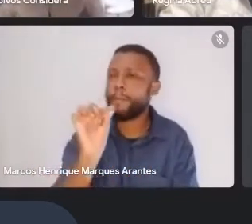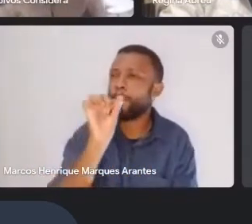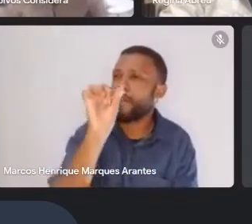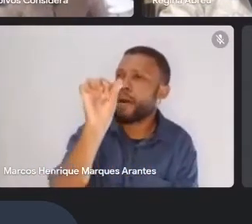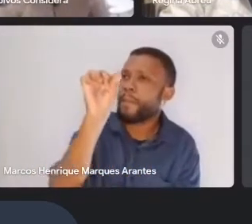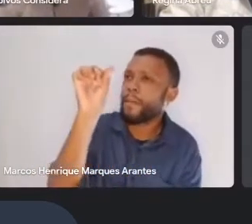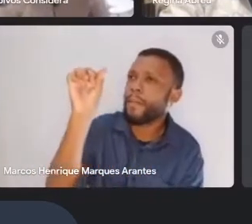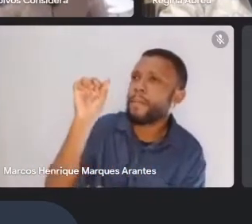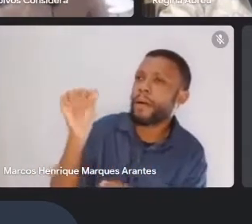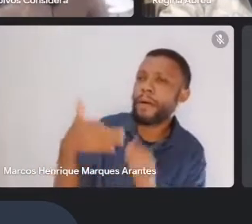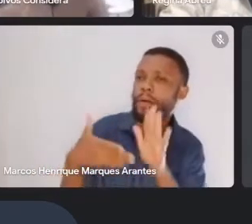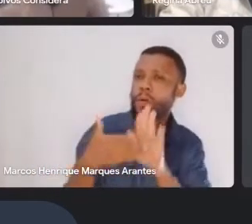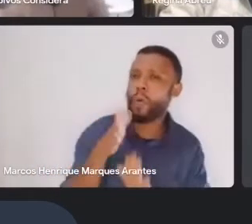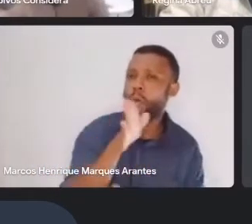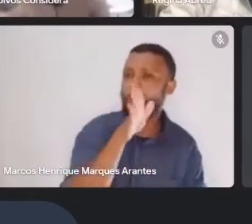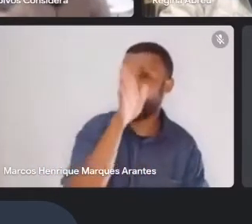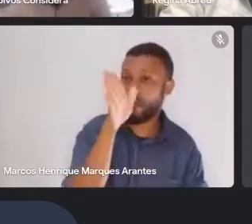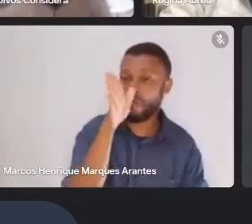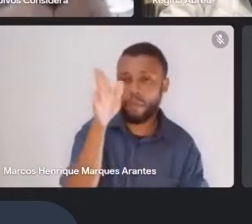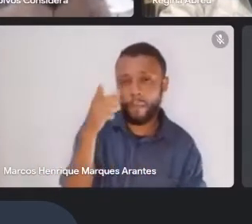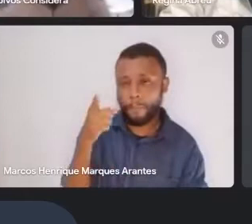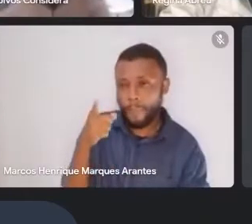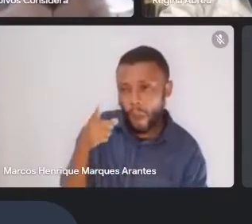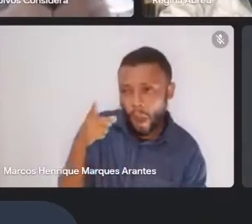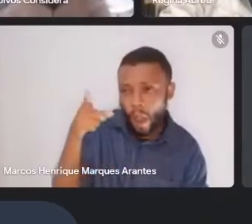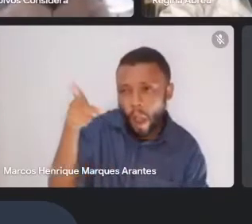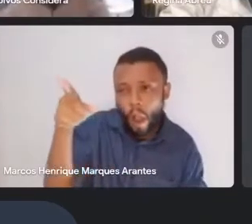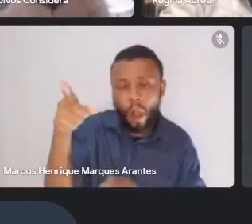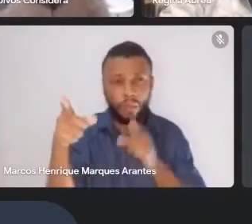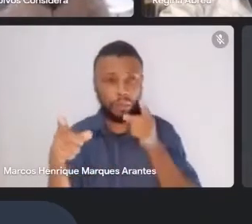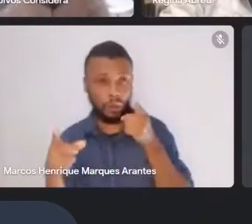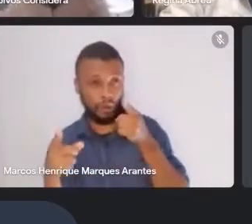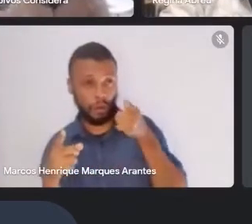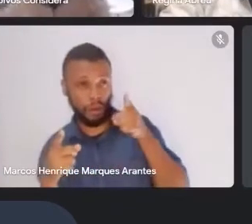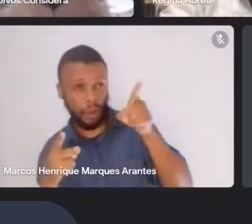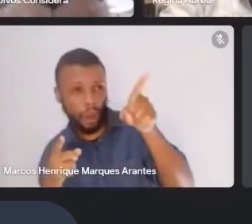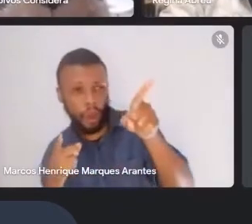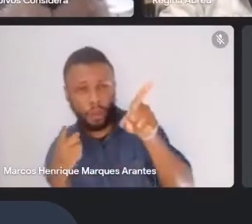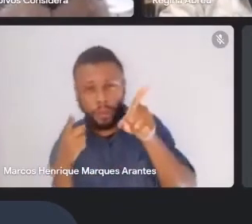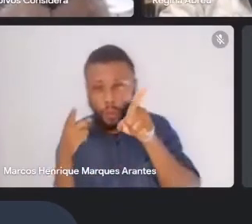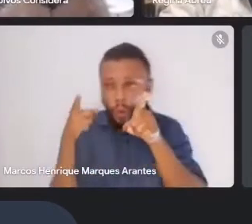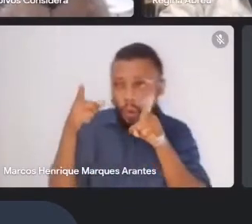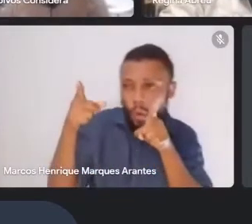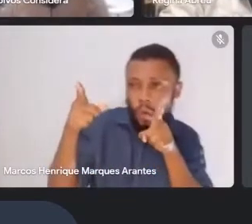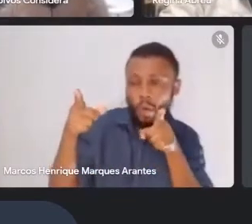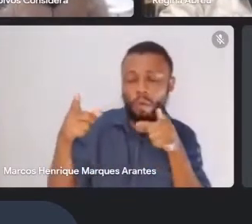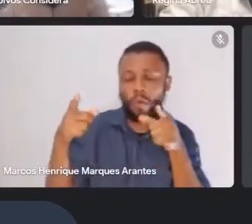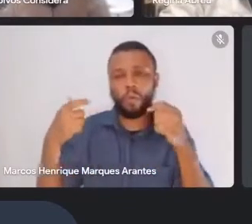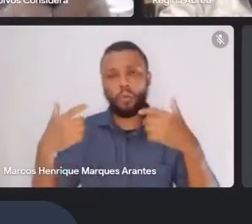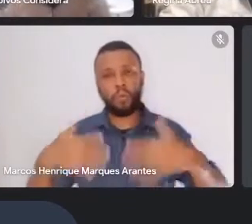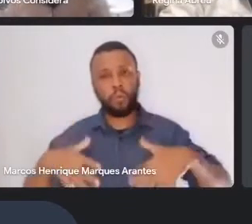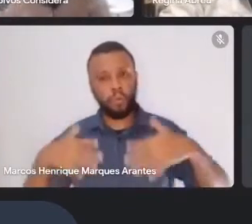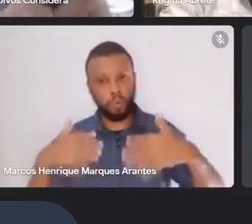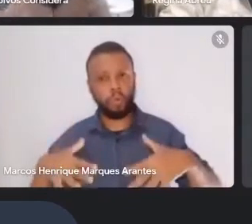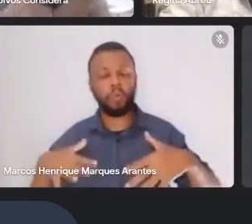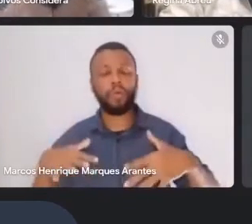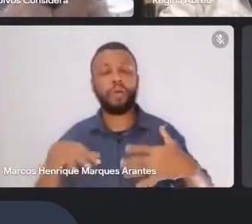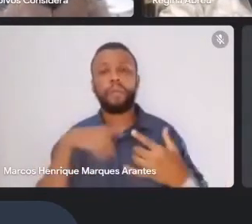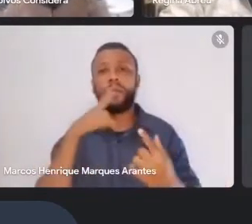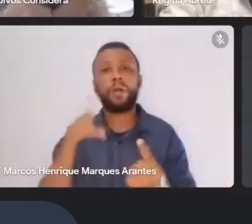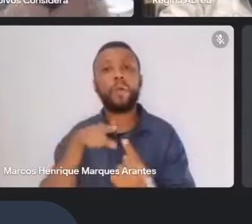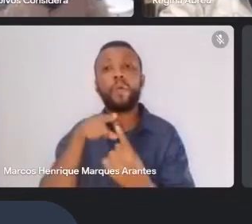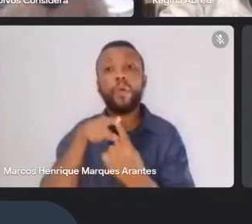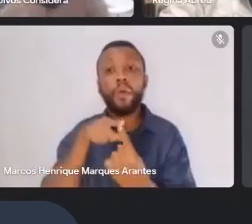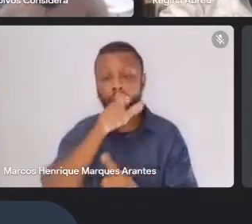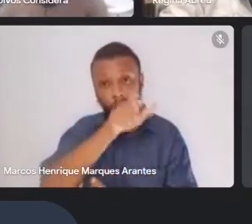mais isolados, mais longínquos, para que as pessoas